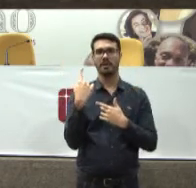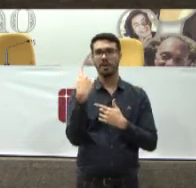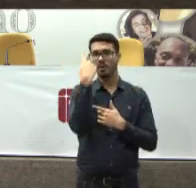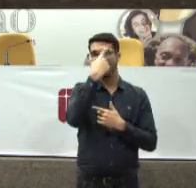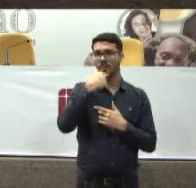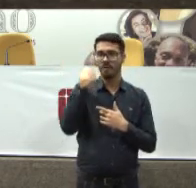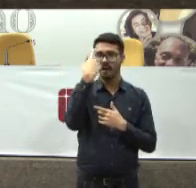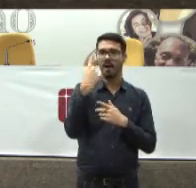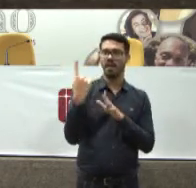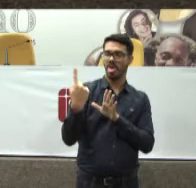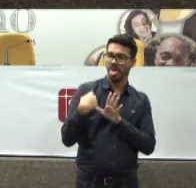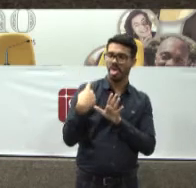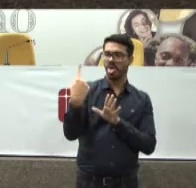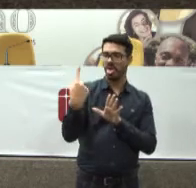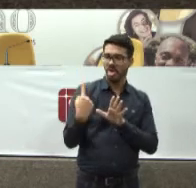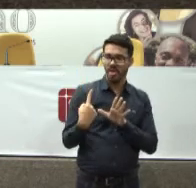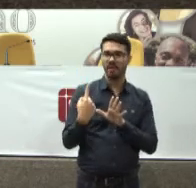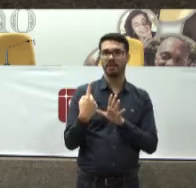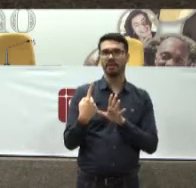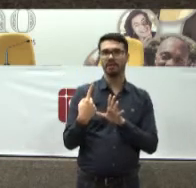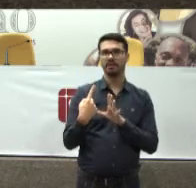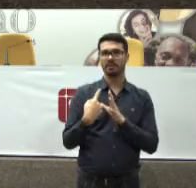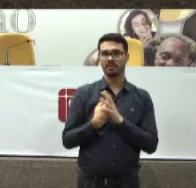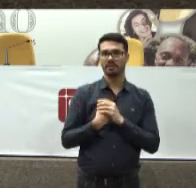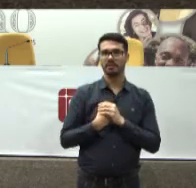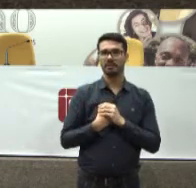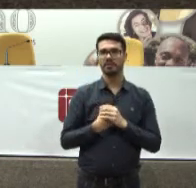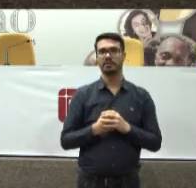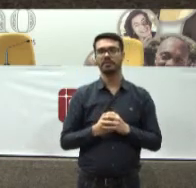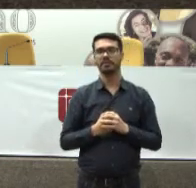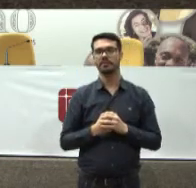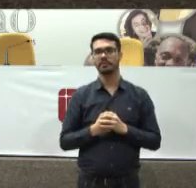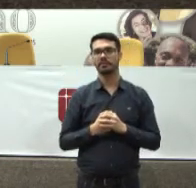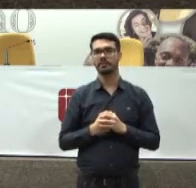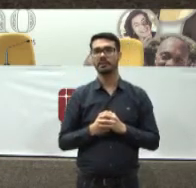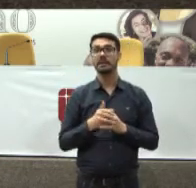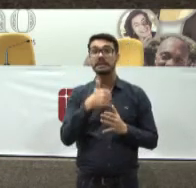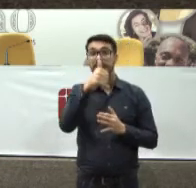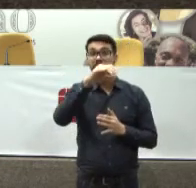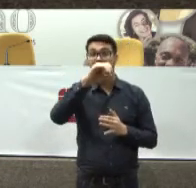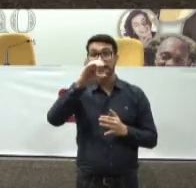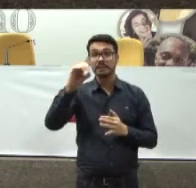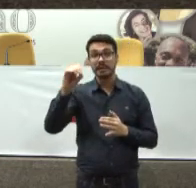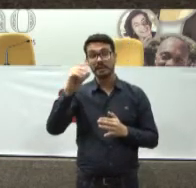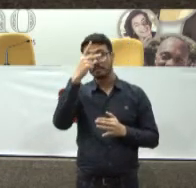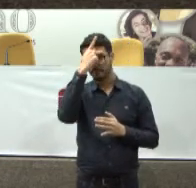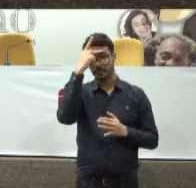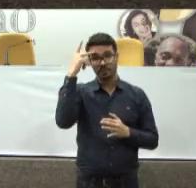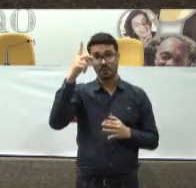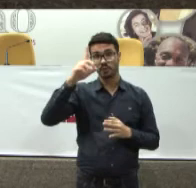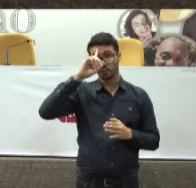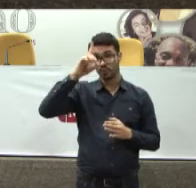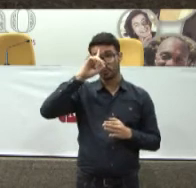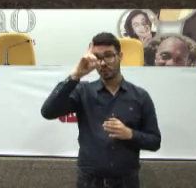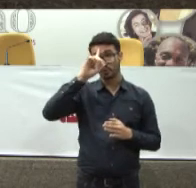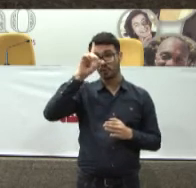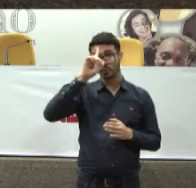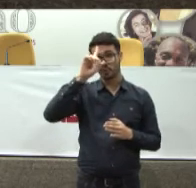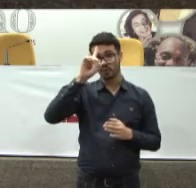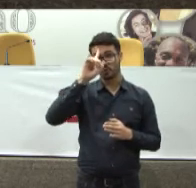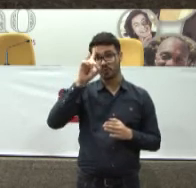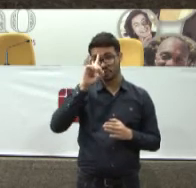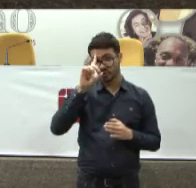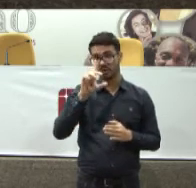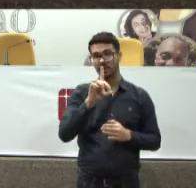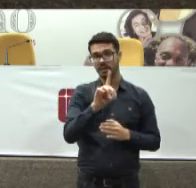hora atrás Quando a fome Não tinha levado Alguns de vocês 100 pessoas por dia Um defensor público Atendendo Num